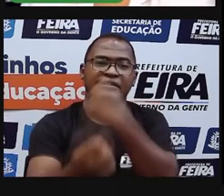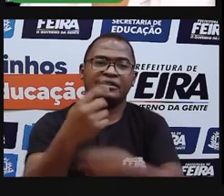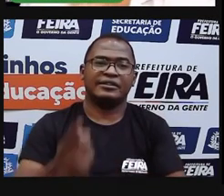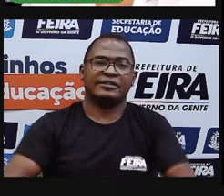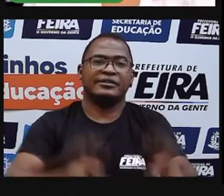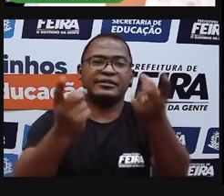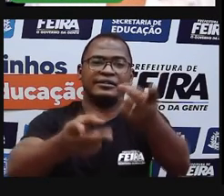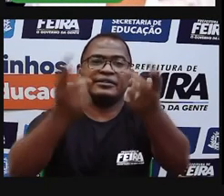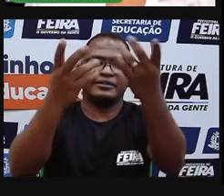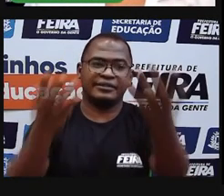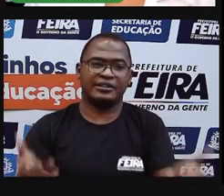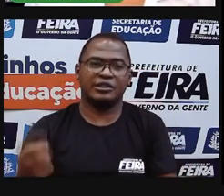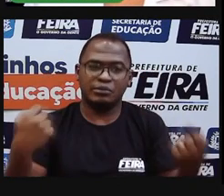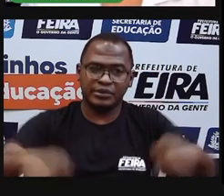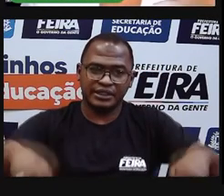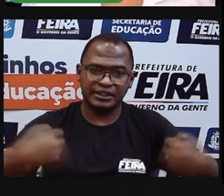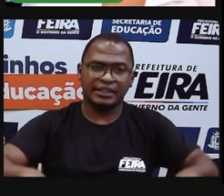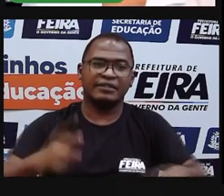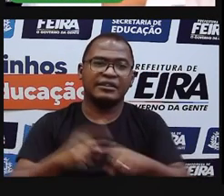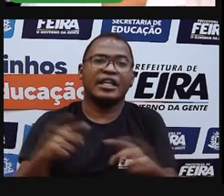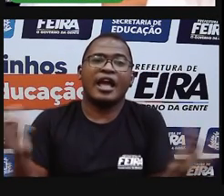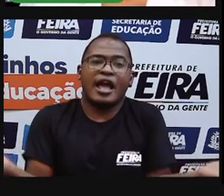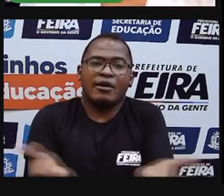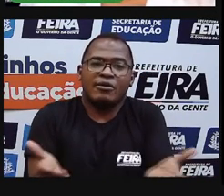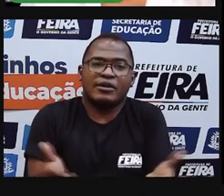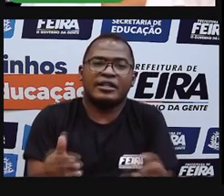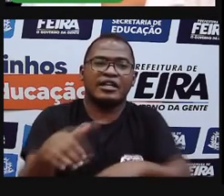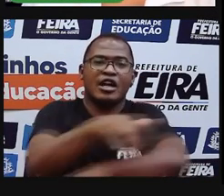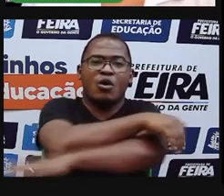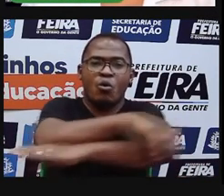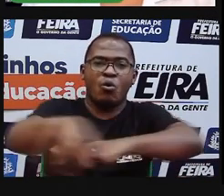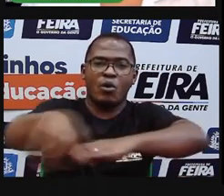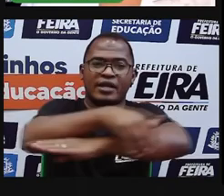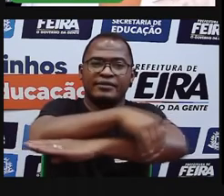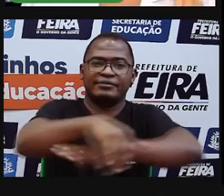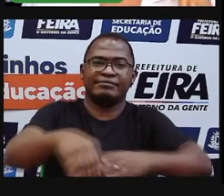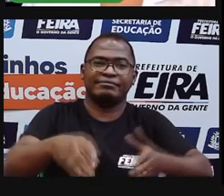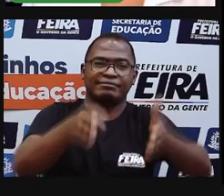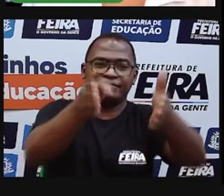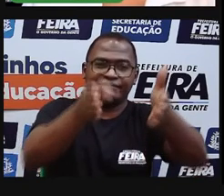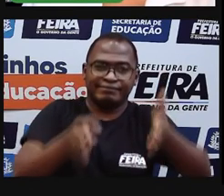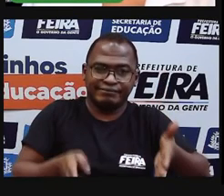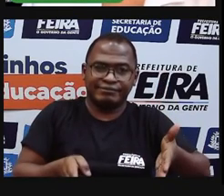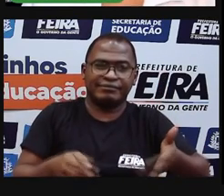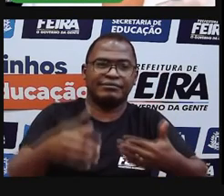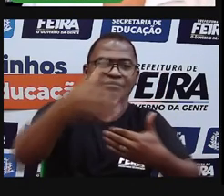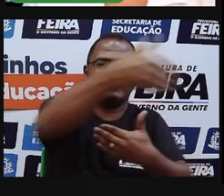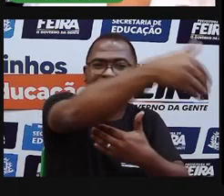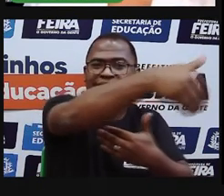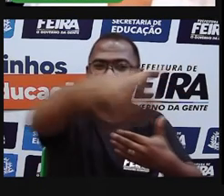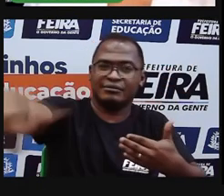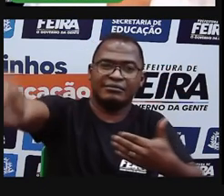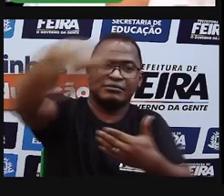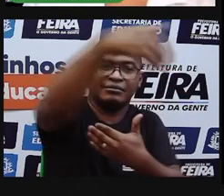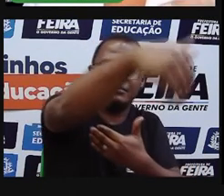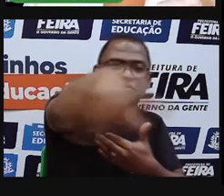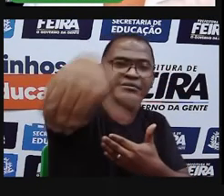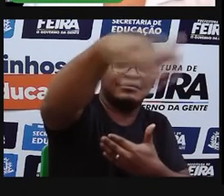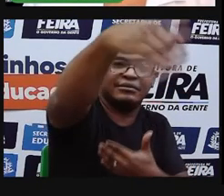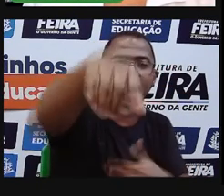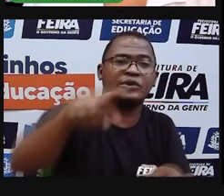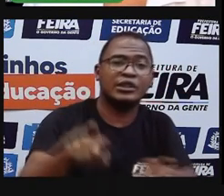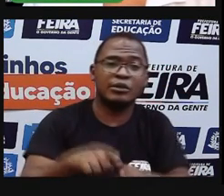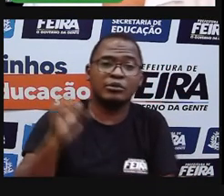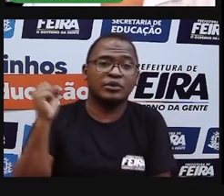de alargar essas ruas. A nossa cidade, ela foi crescendo, né, começaram a ser instaladas casas comerciais de